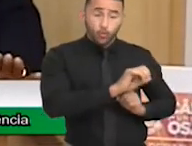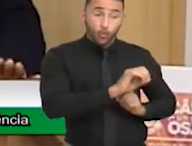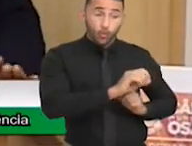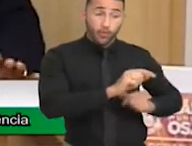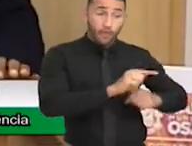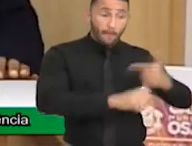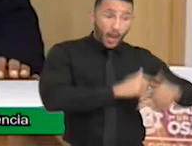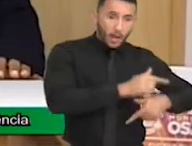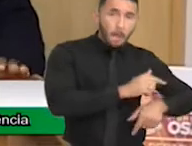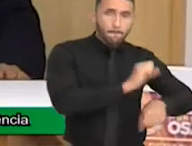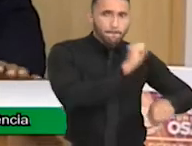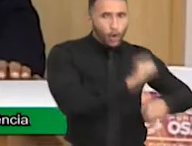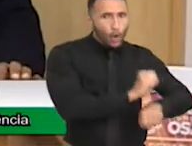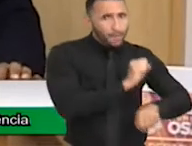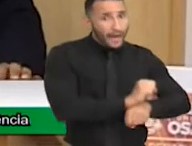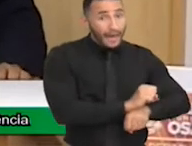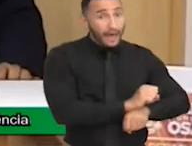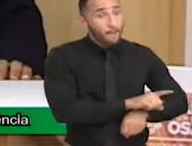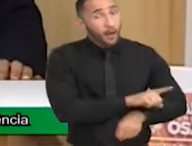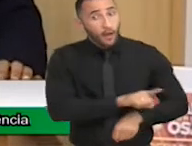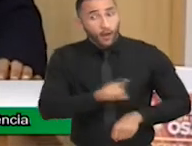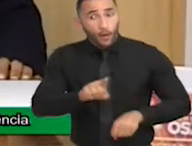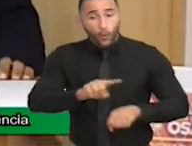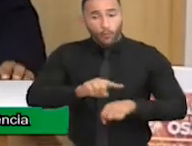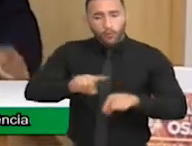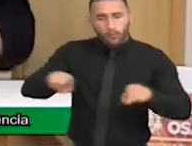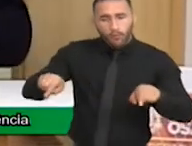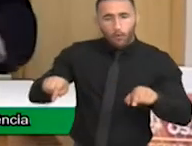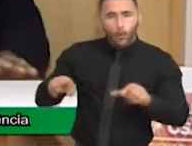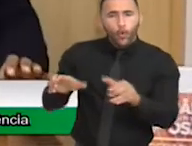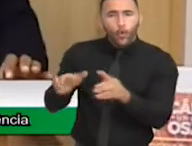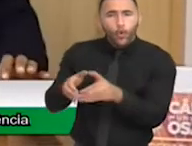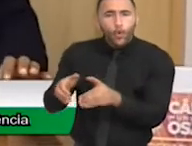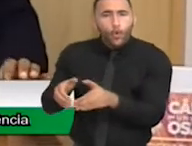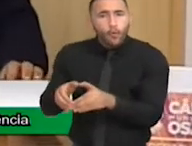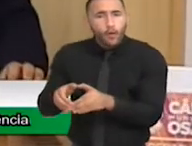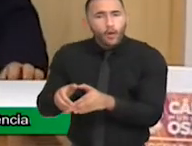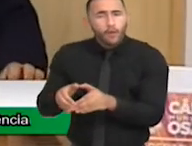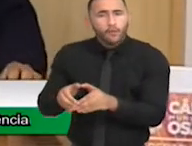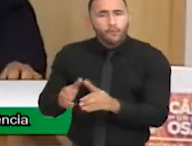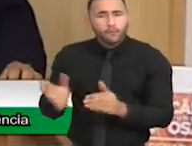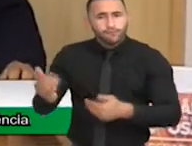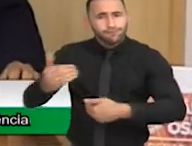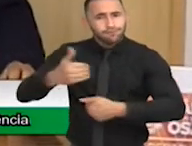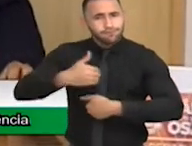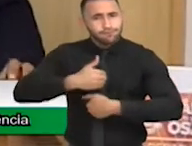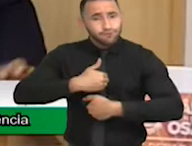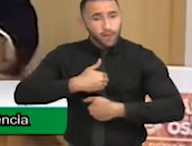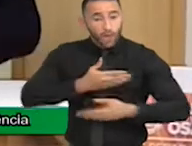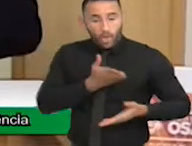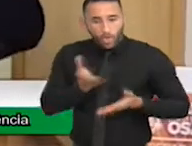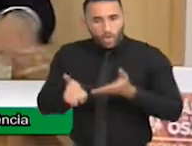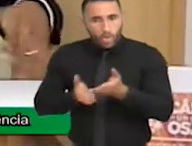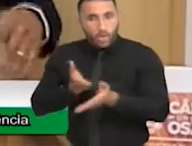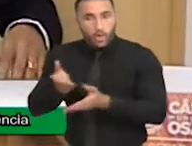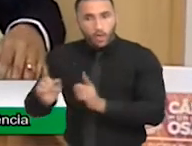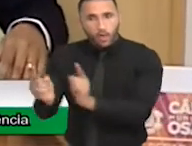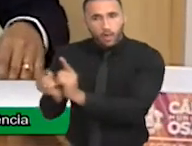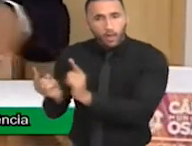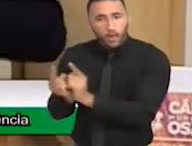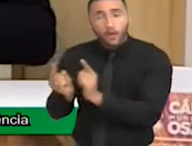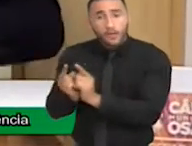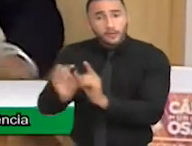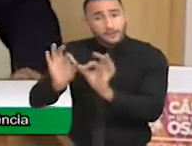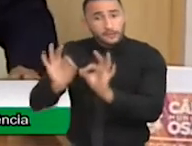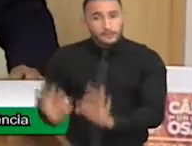esse grupo de autismo, atenda como se fosse... A gente parou várias coisas do nosso...